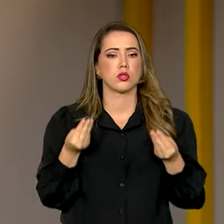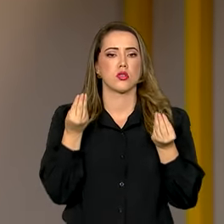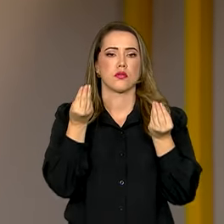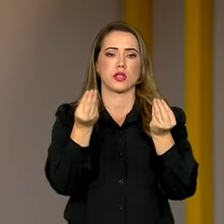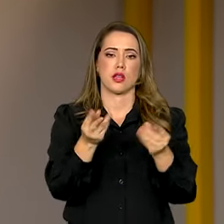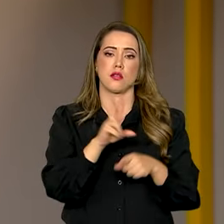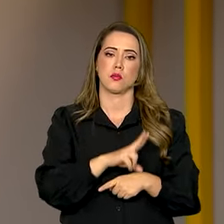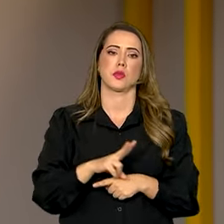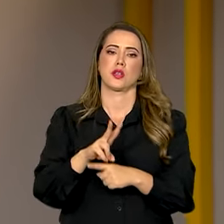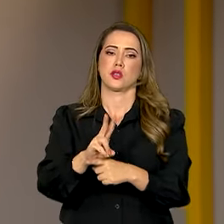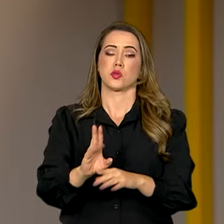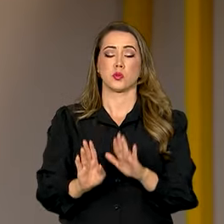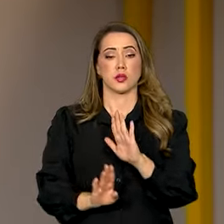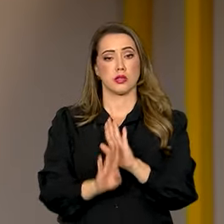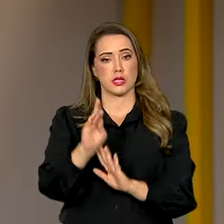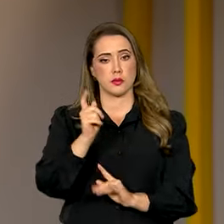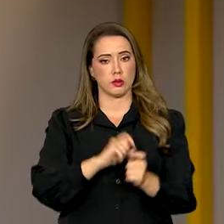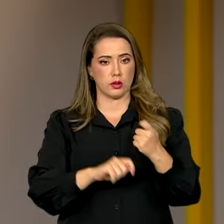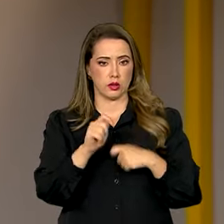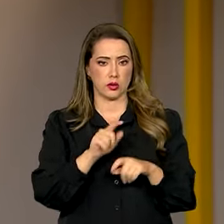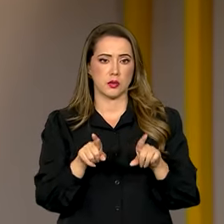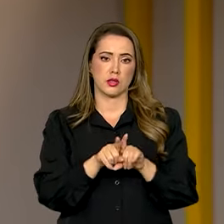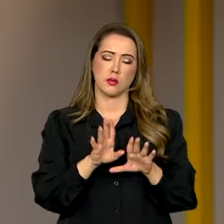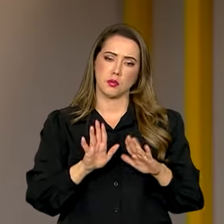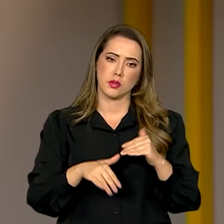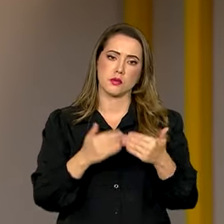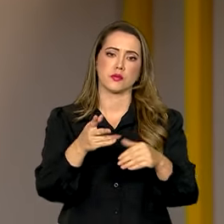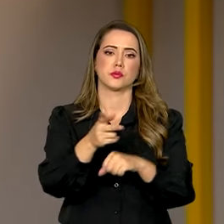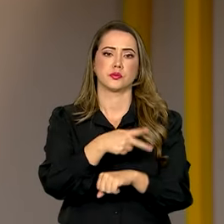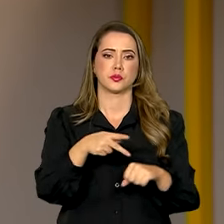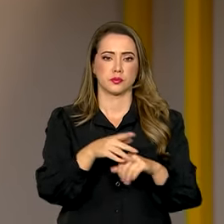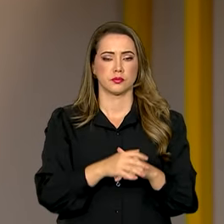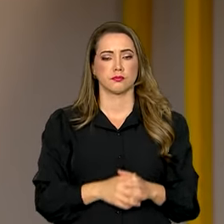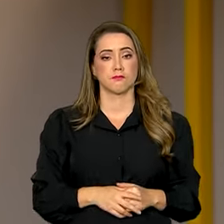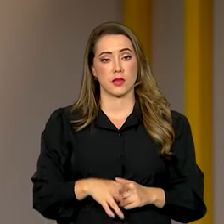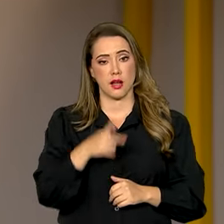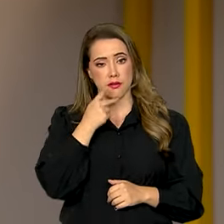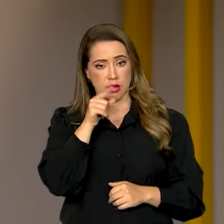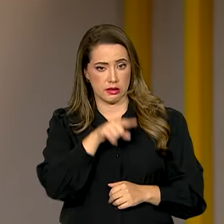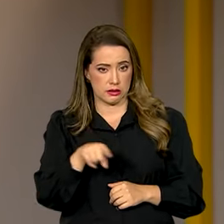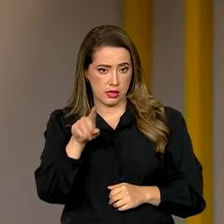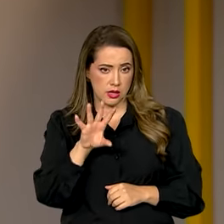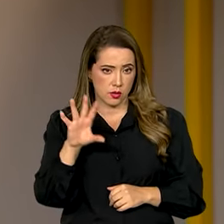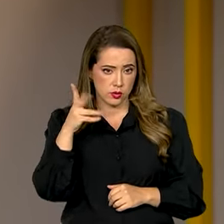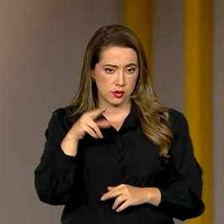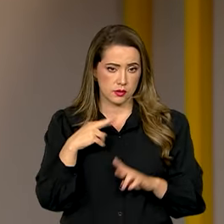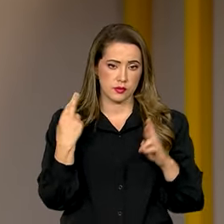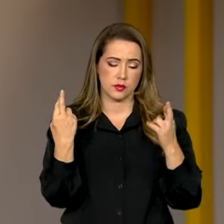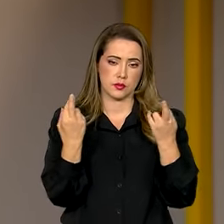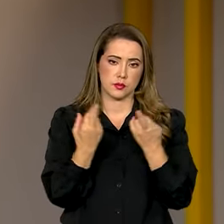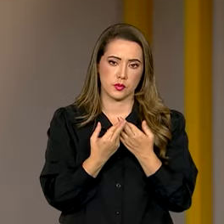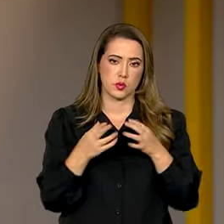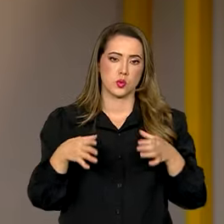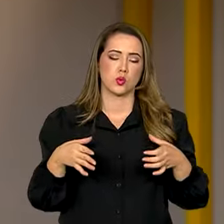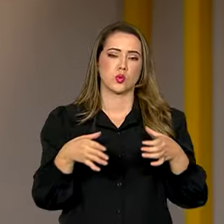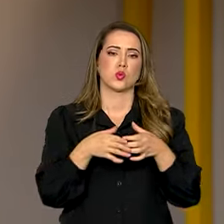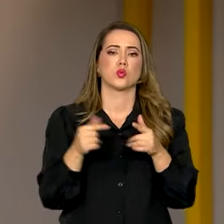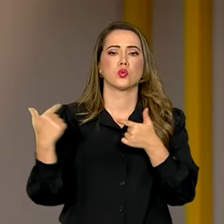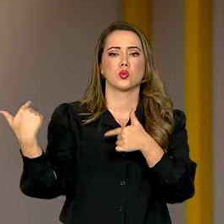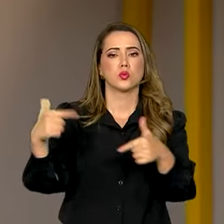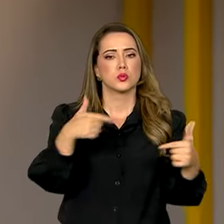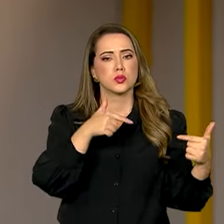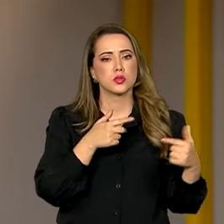acesso ao crédito para o crescimento econômico e para o desenvolvimento do país. A afirmação ocorreu durante reunião com